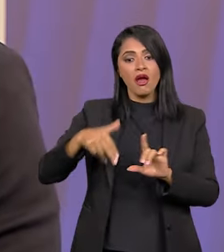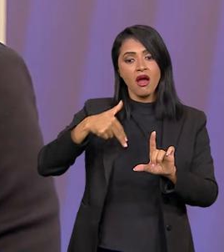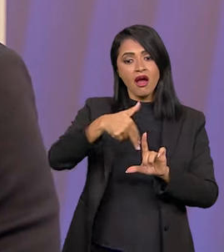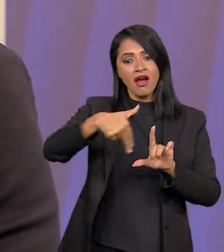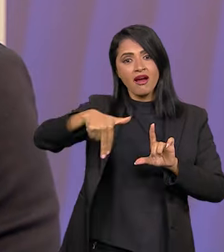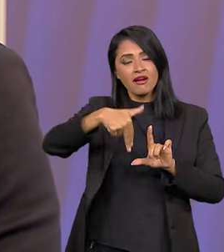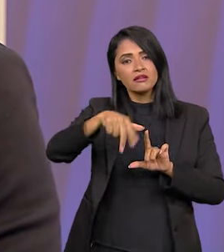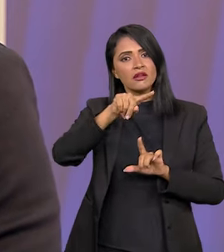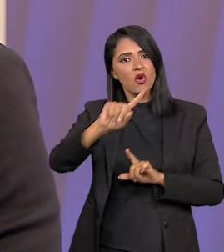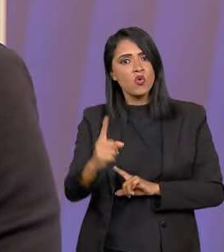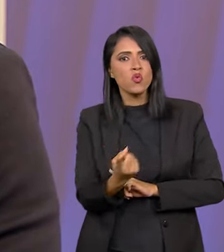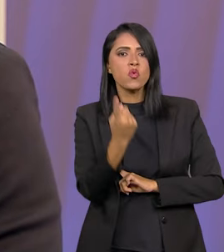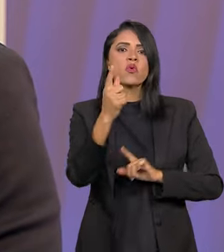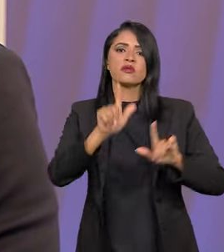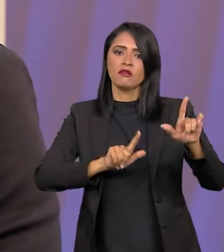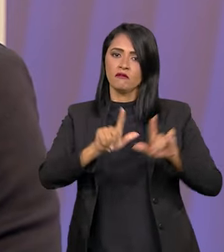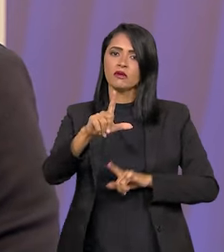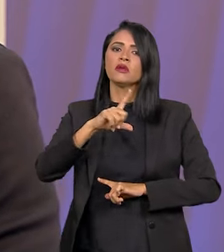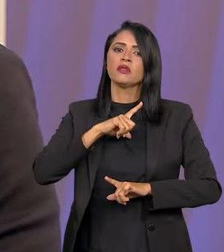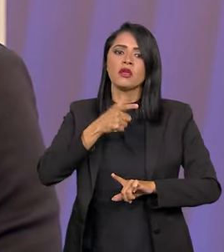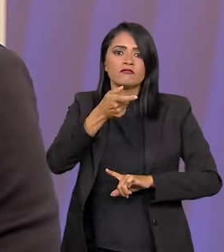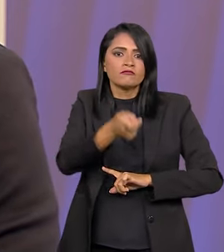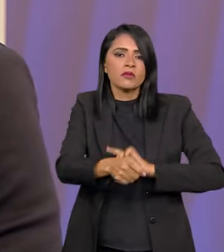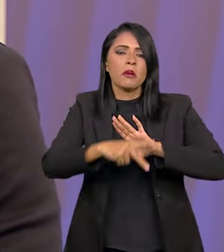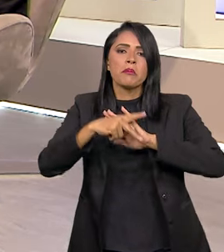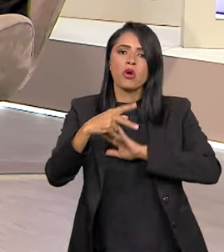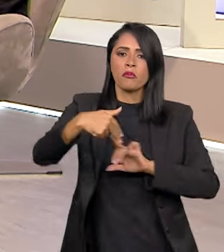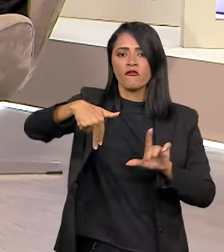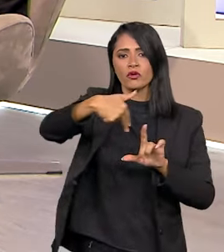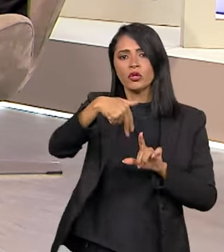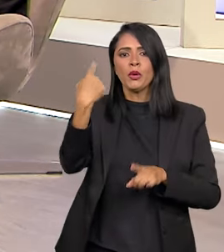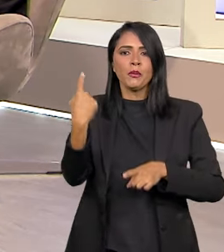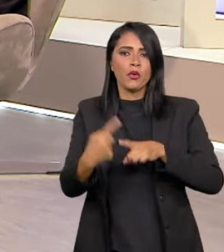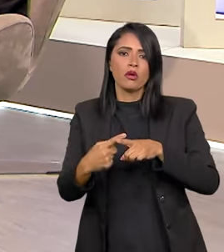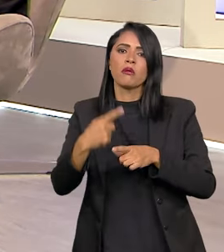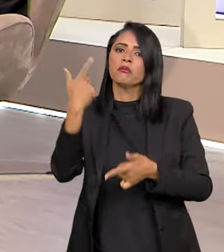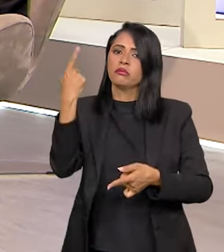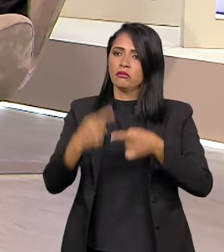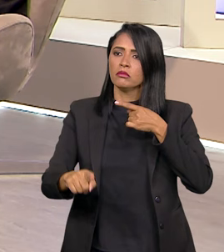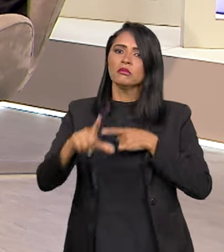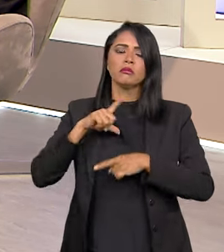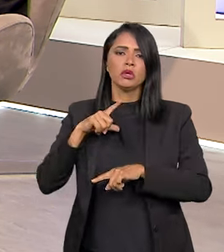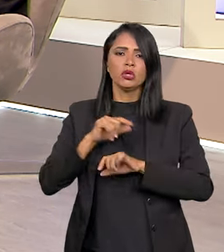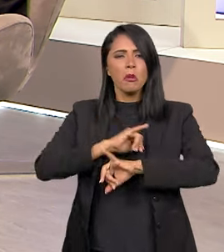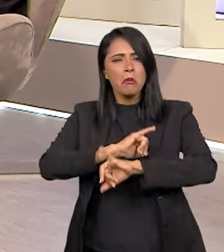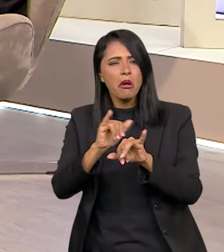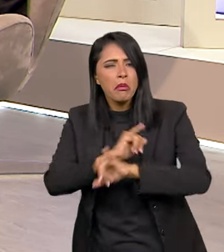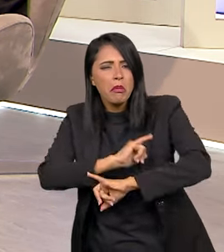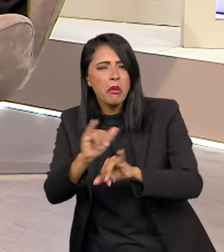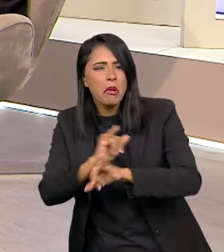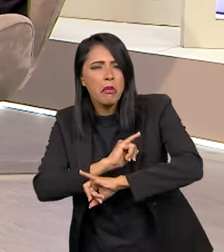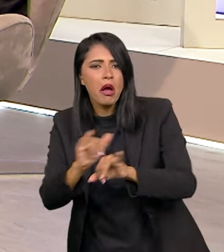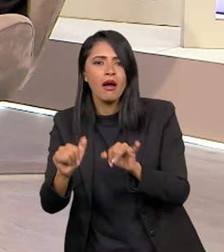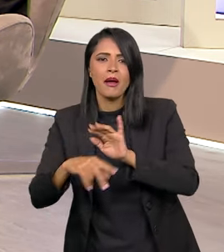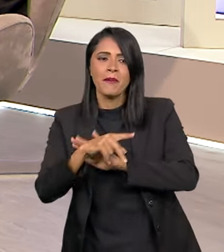A gente é a única TV aberta que tem um canal infantil porque hoje é proibido, tem propaganda